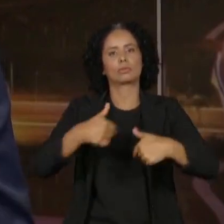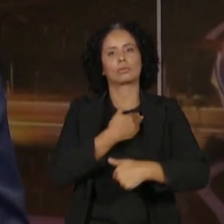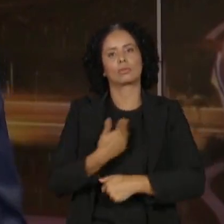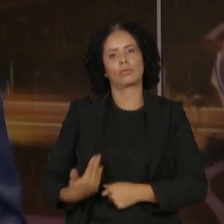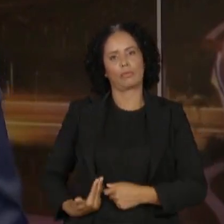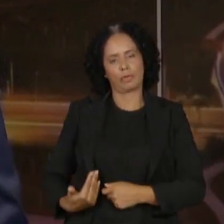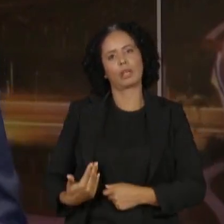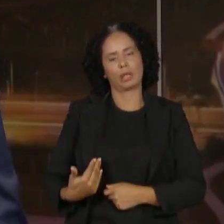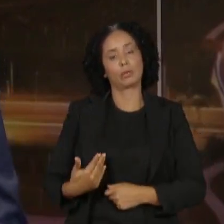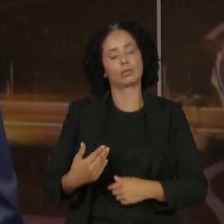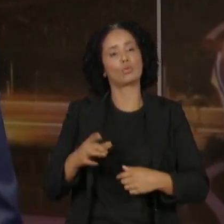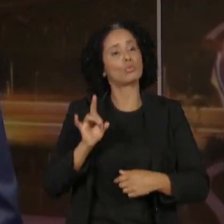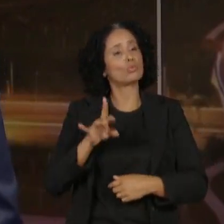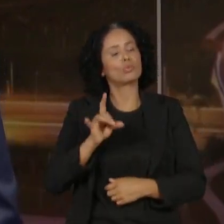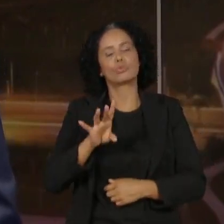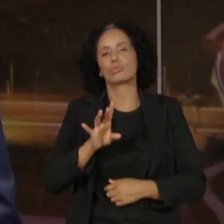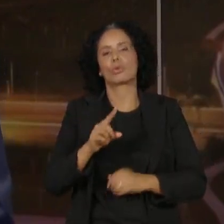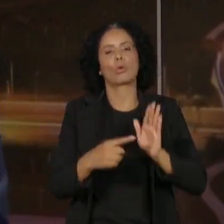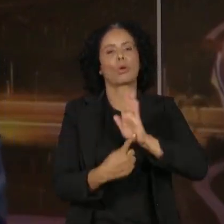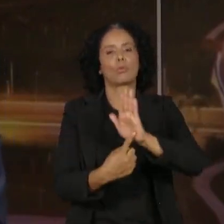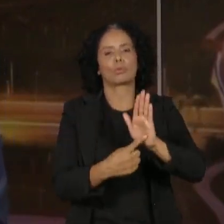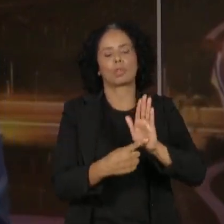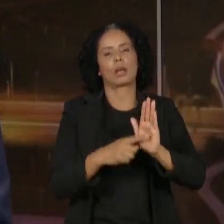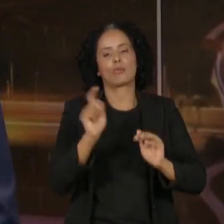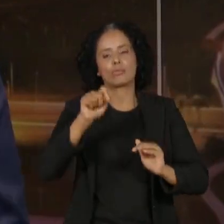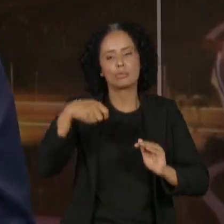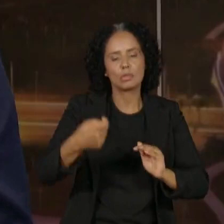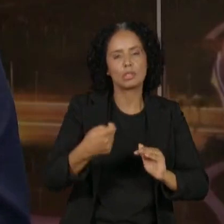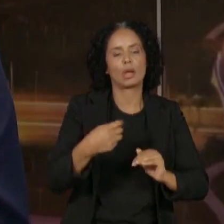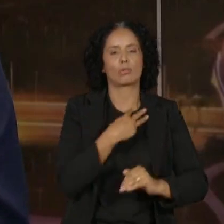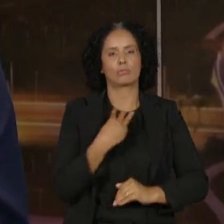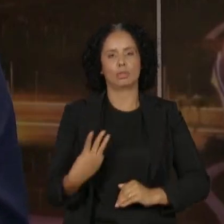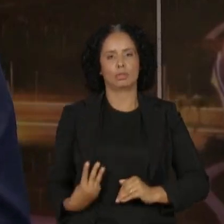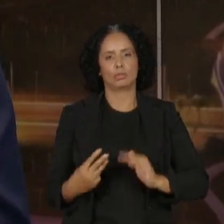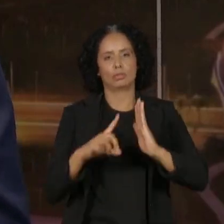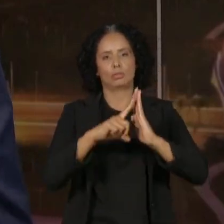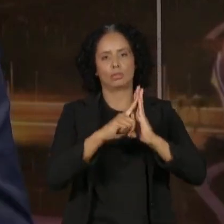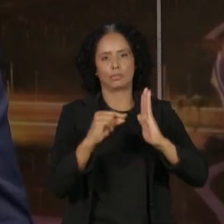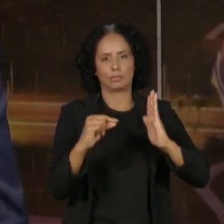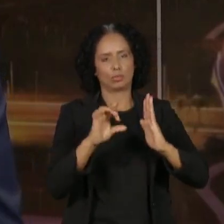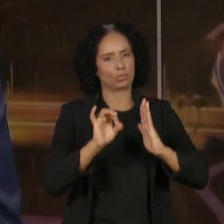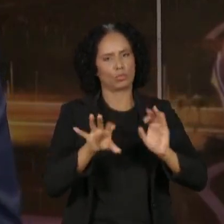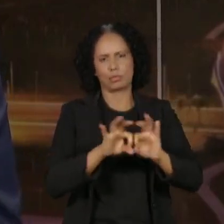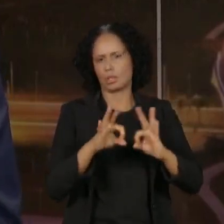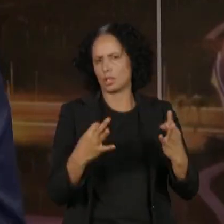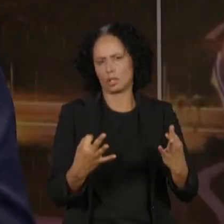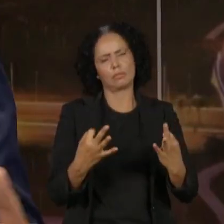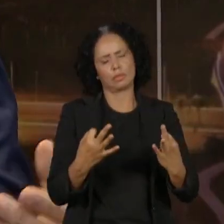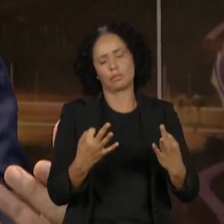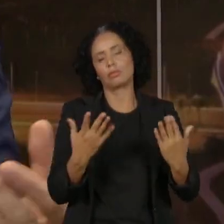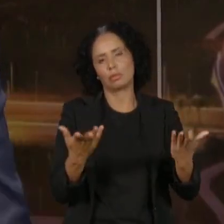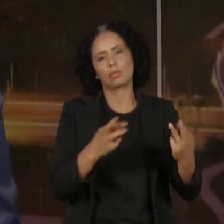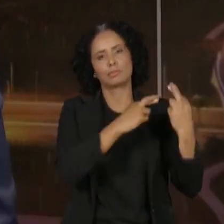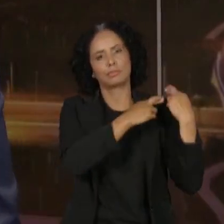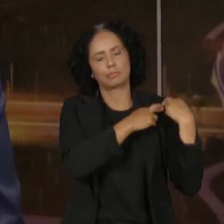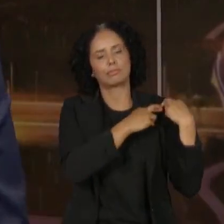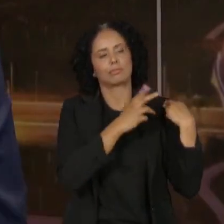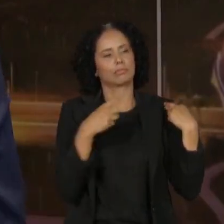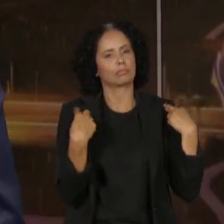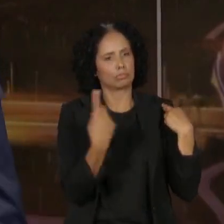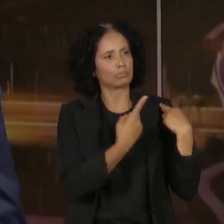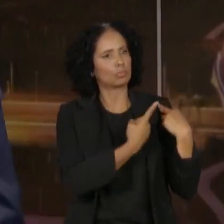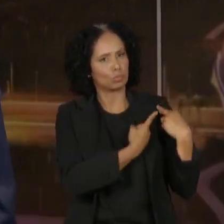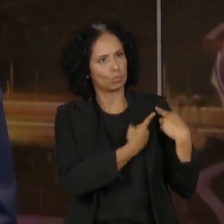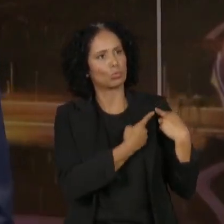coordenador chama-se ministro da Casa Civil. E, portanto, com esta função que nós vamos dialogar